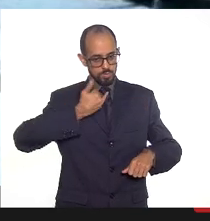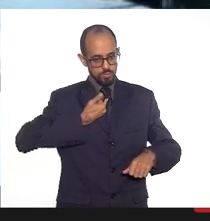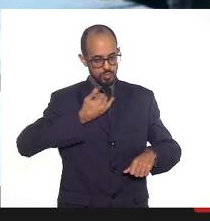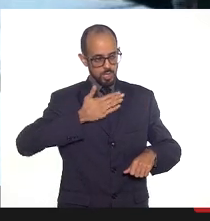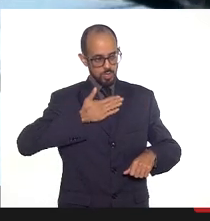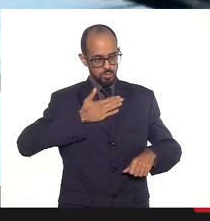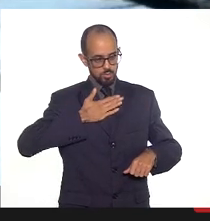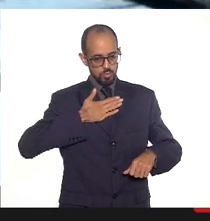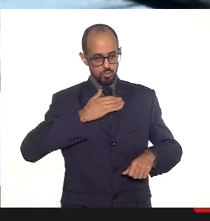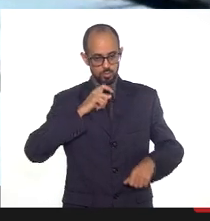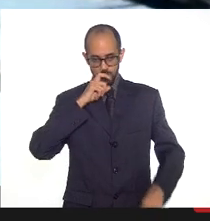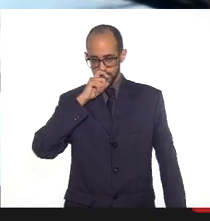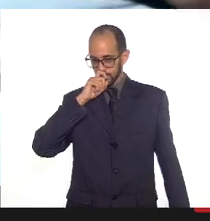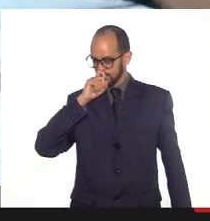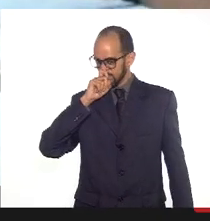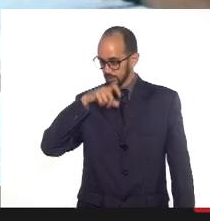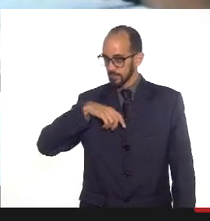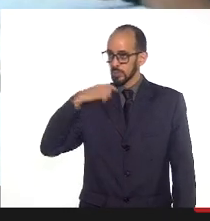Deputada,